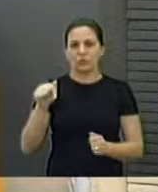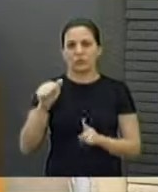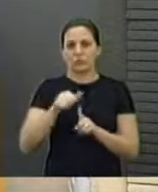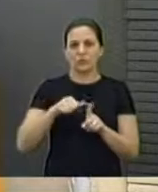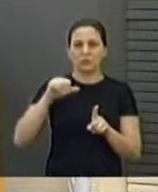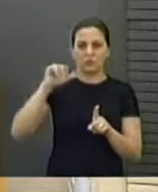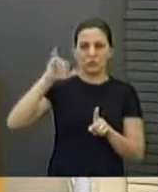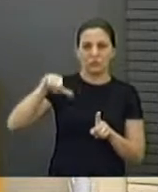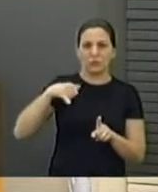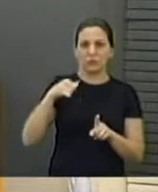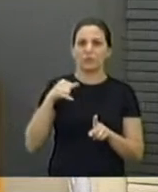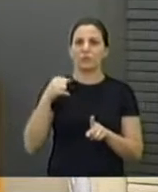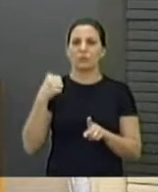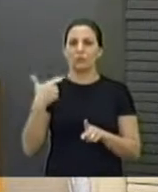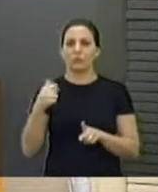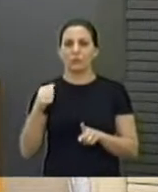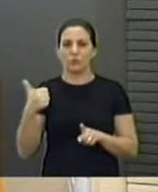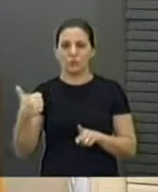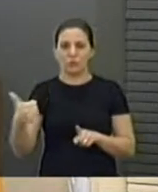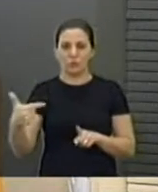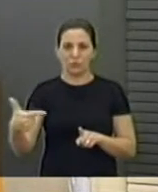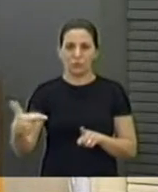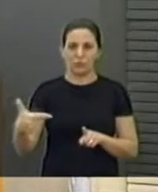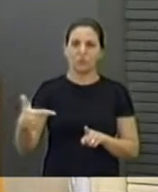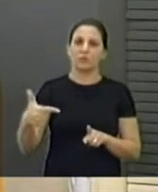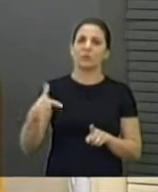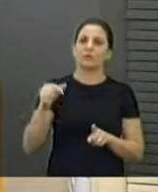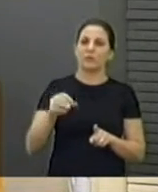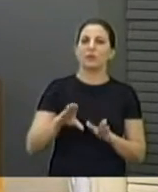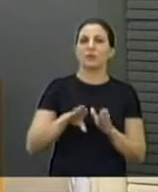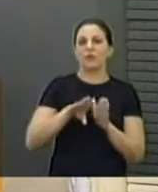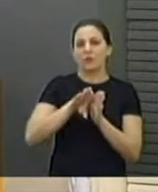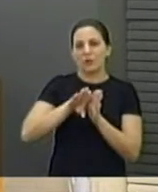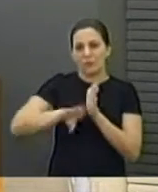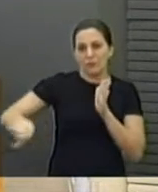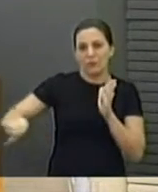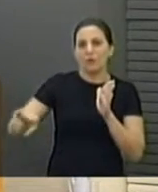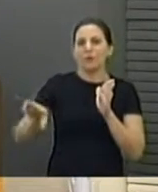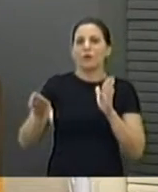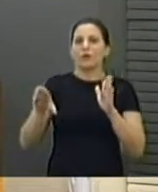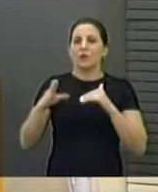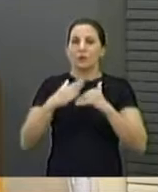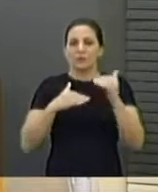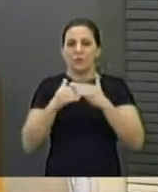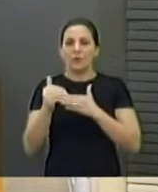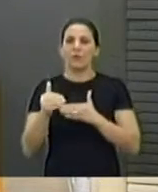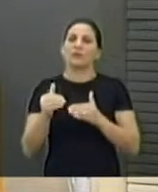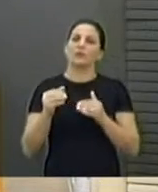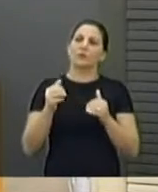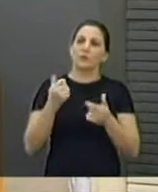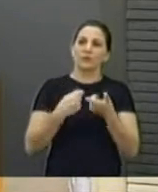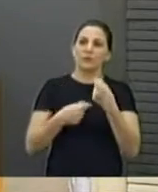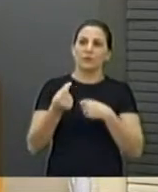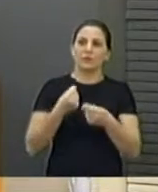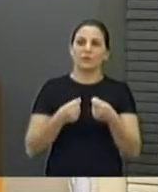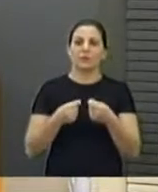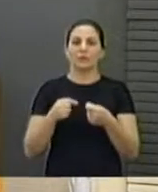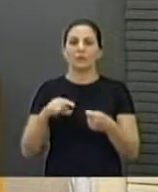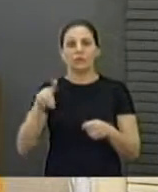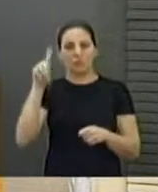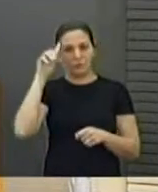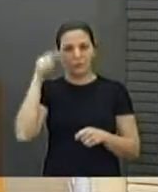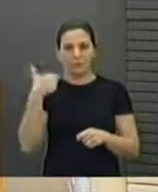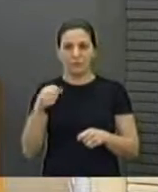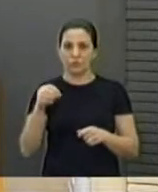recebi o valor de 5 mil reais, a exoneração dele, da carga de remuneração, do diretor financeiro, a partir do dia 21 de março,